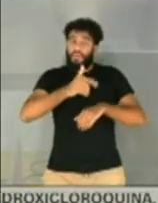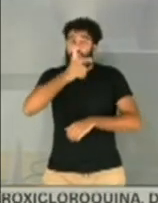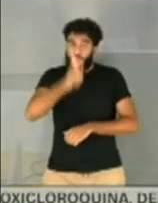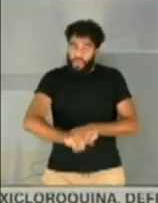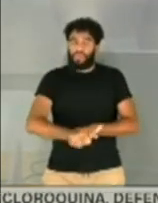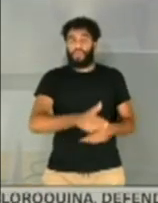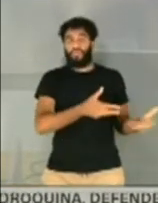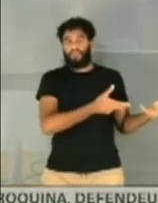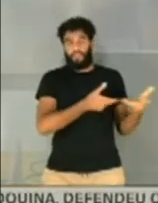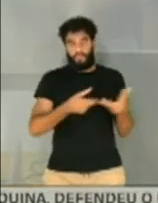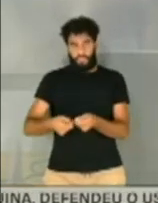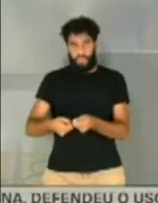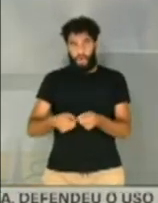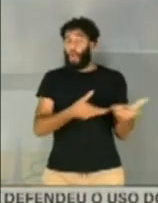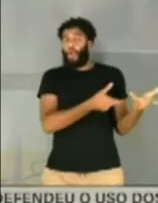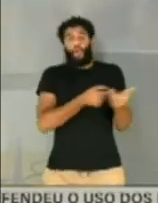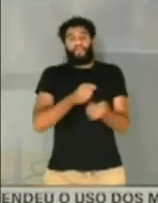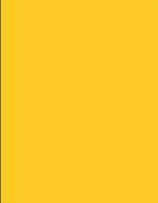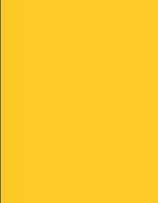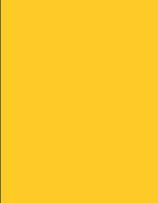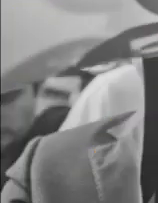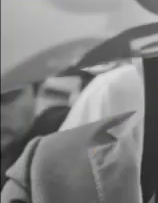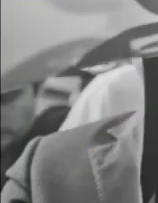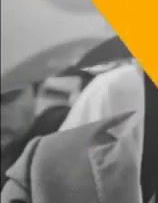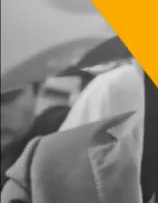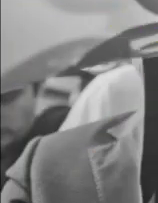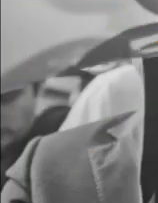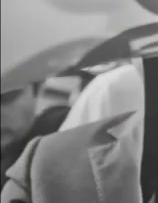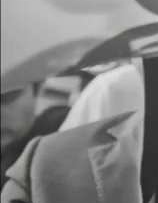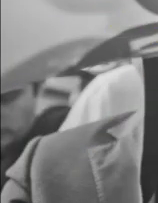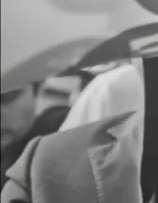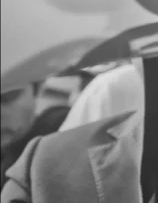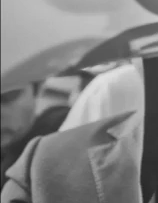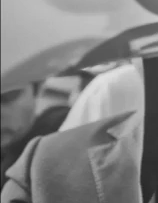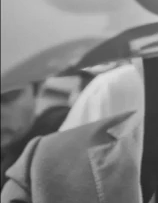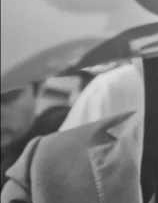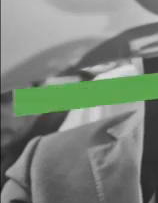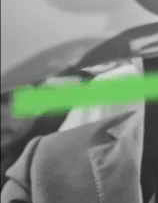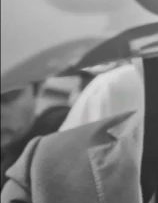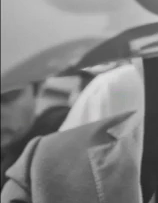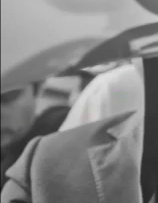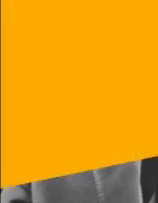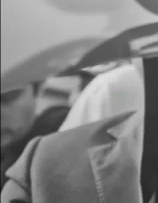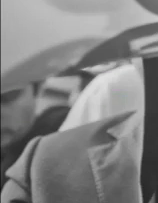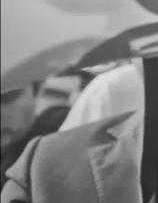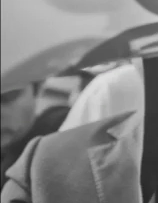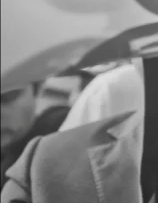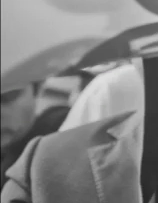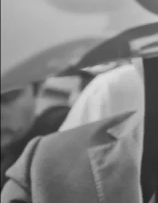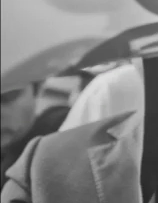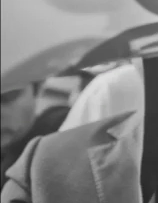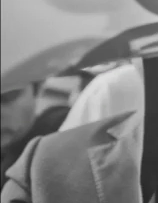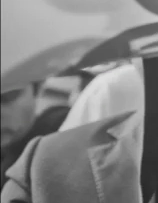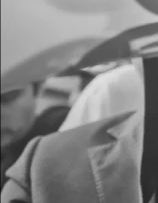para cá. E não mais convidada. E eu estou olhando nisso. continuo a conselho.